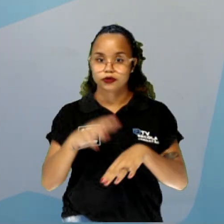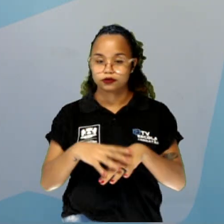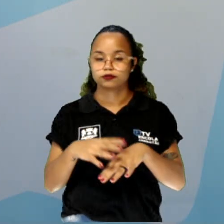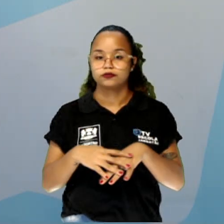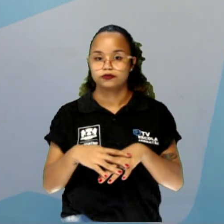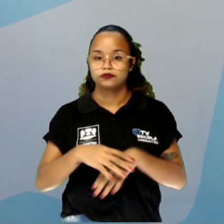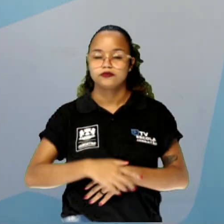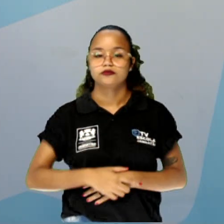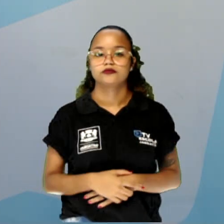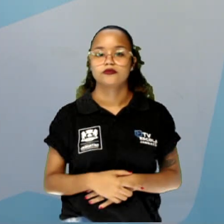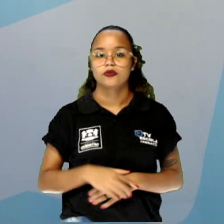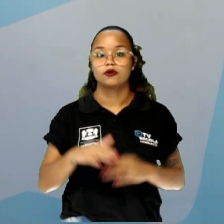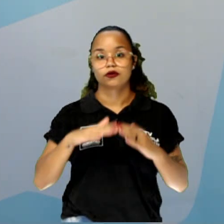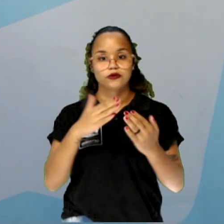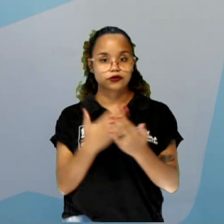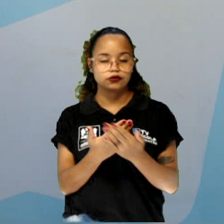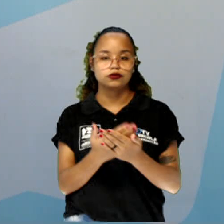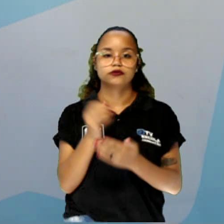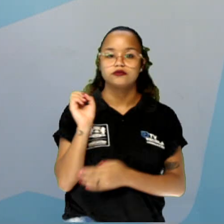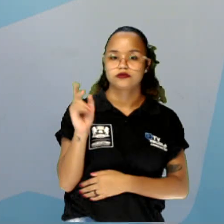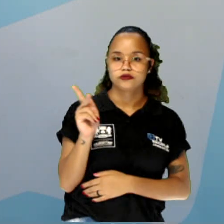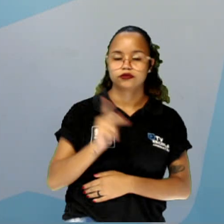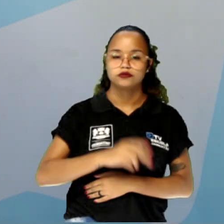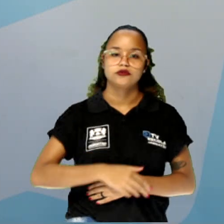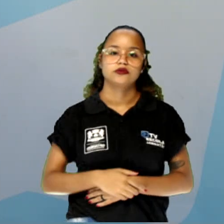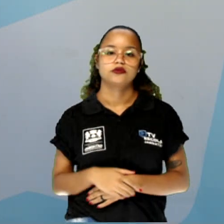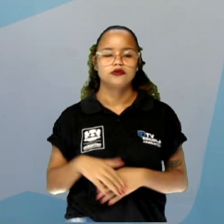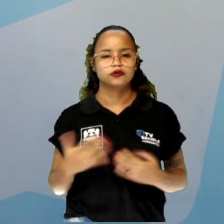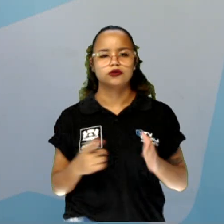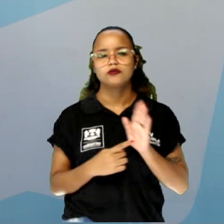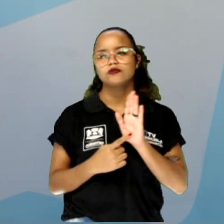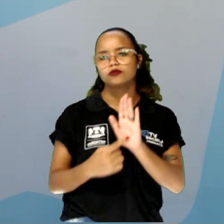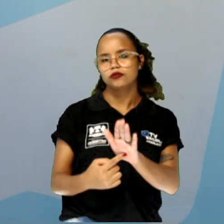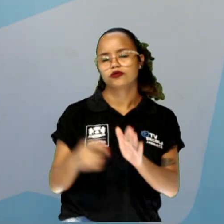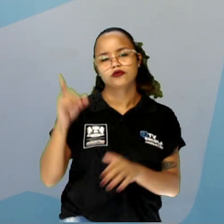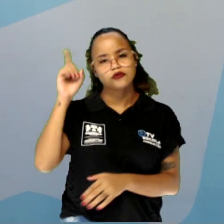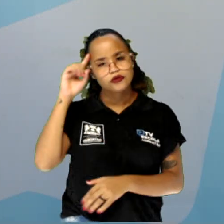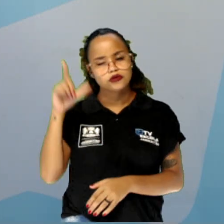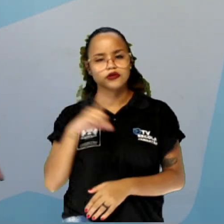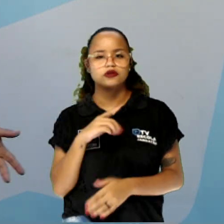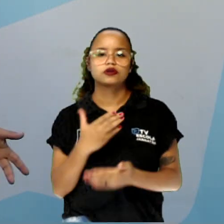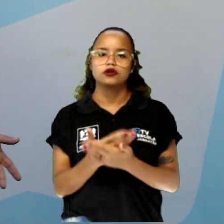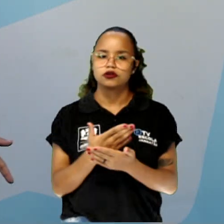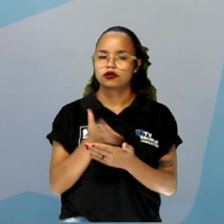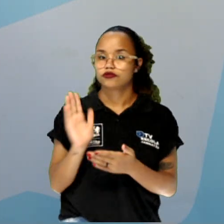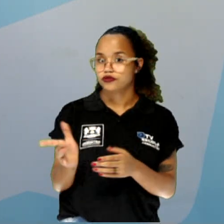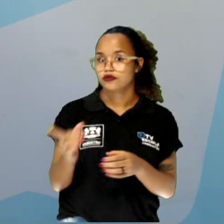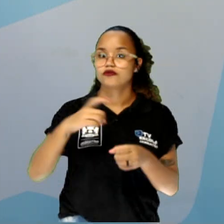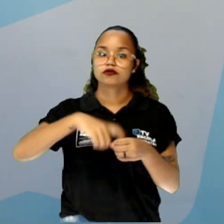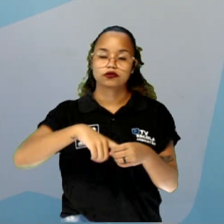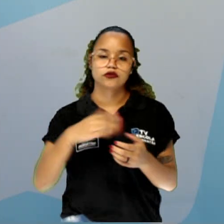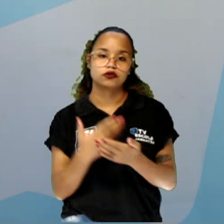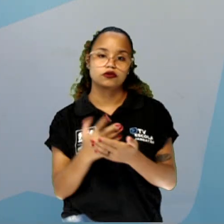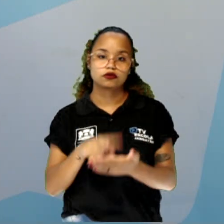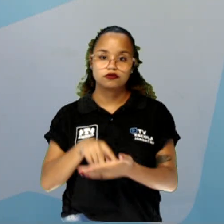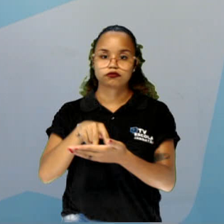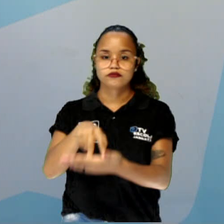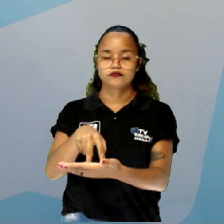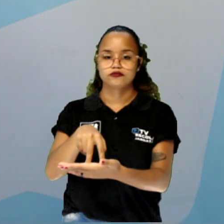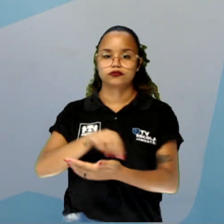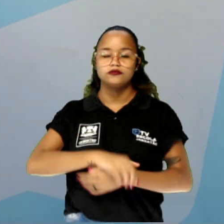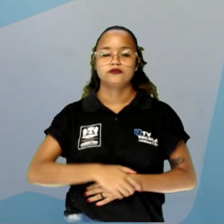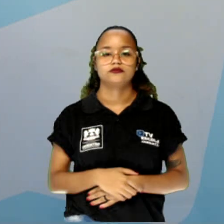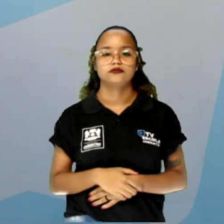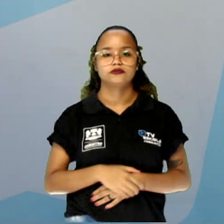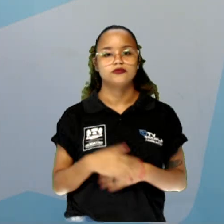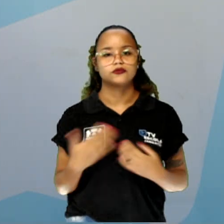matemática na escola, ok? E aí você mostra para ele no dia que você tiver aula, que as aulas já voltaram, as aulas presenciais, e